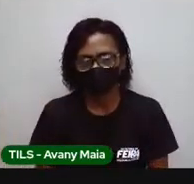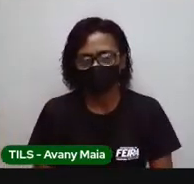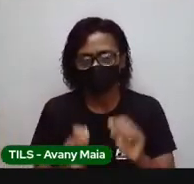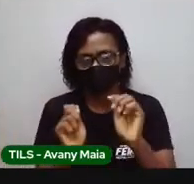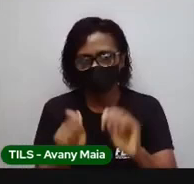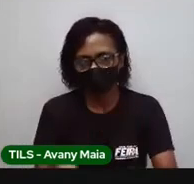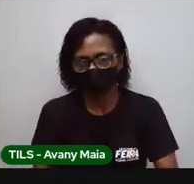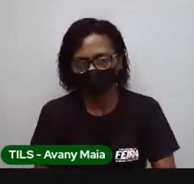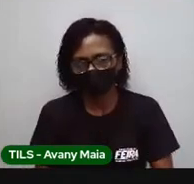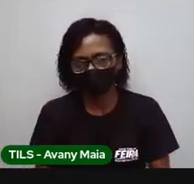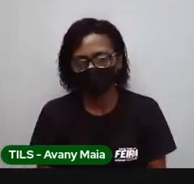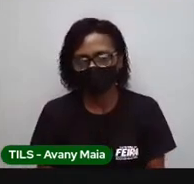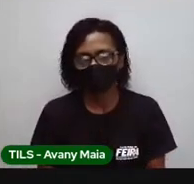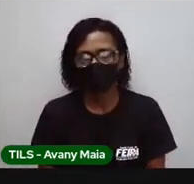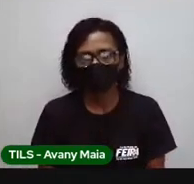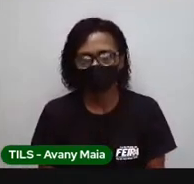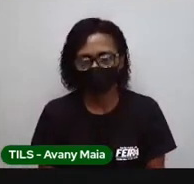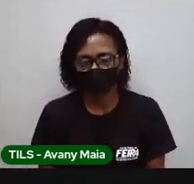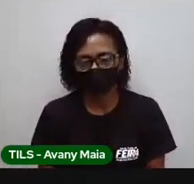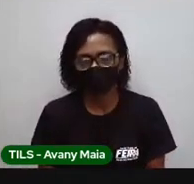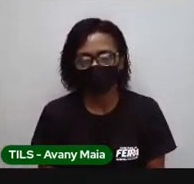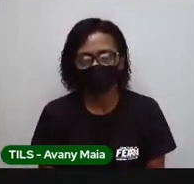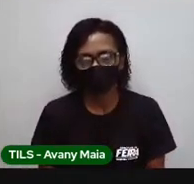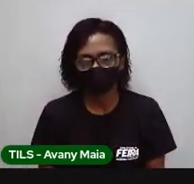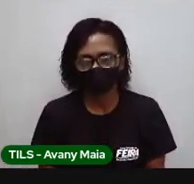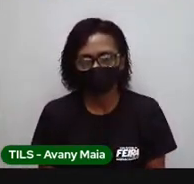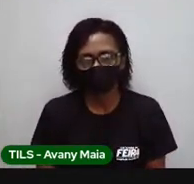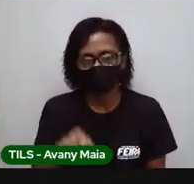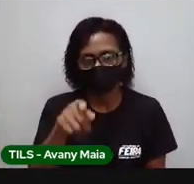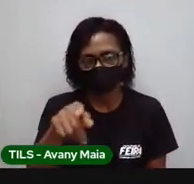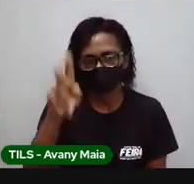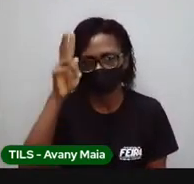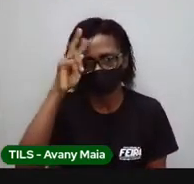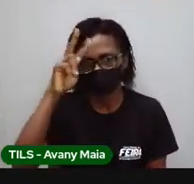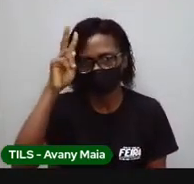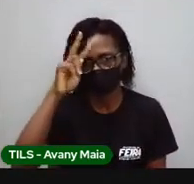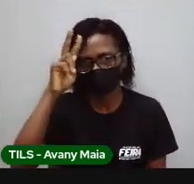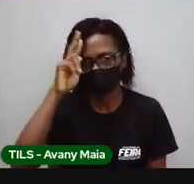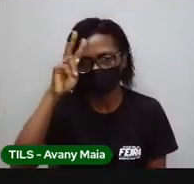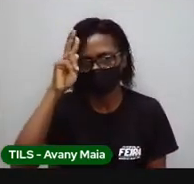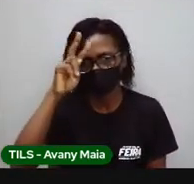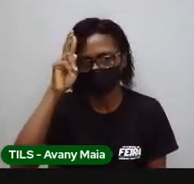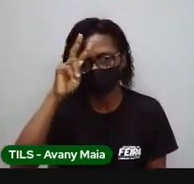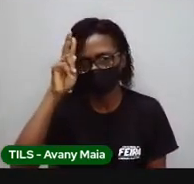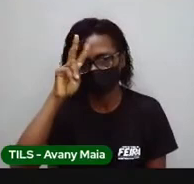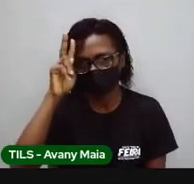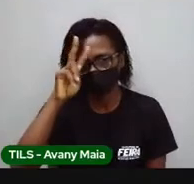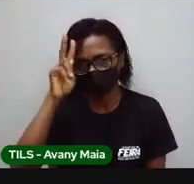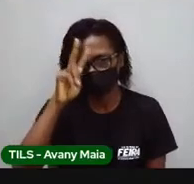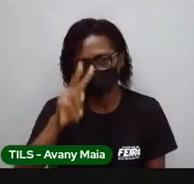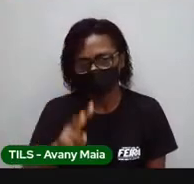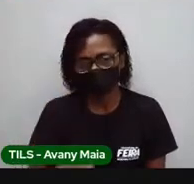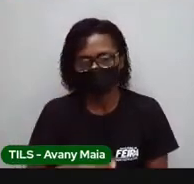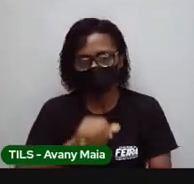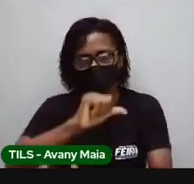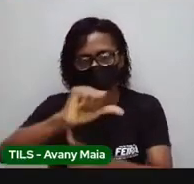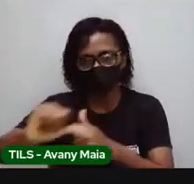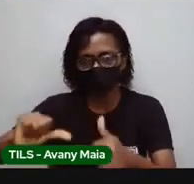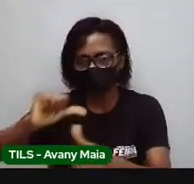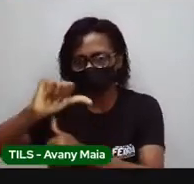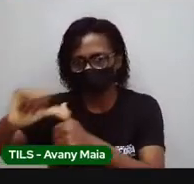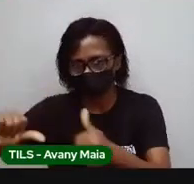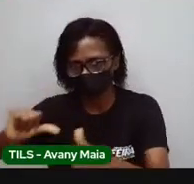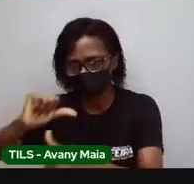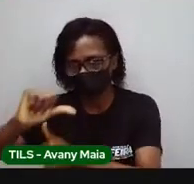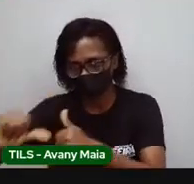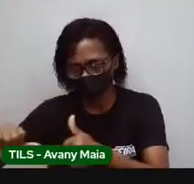Mas, basicamente, você vai lembrar. De watts, hora, para quilowatts, hora, você divide por